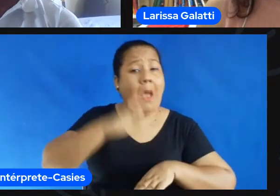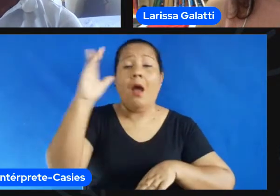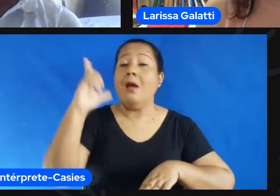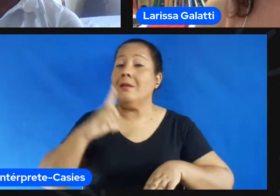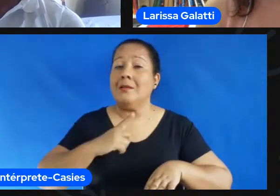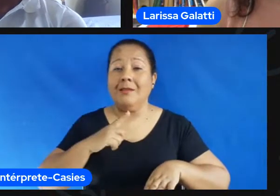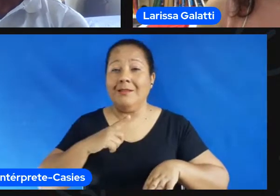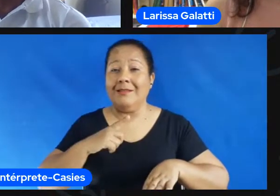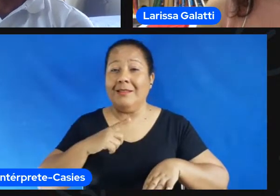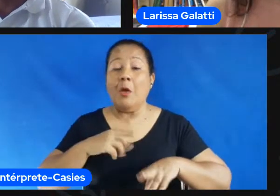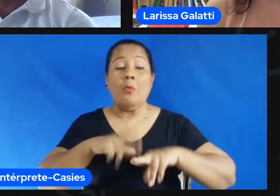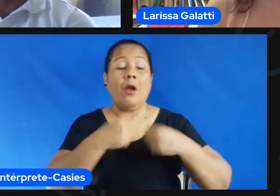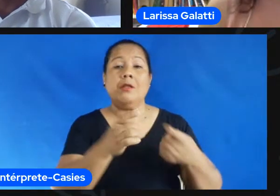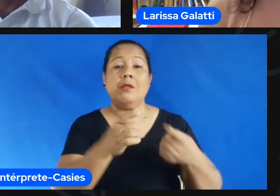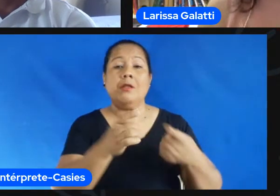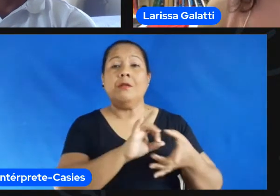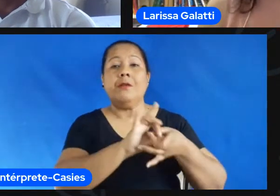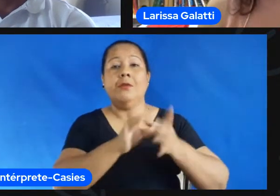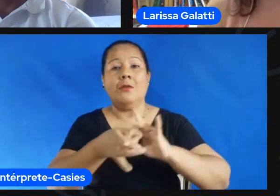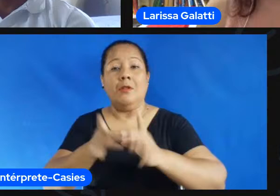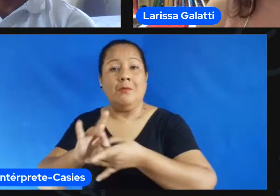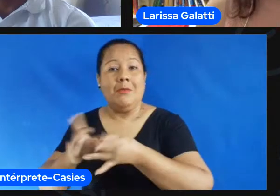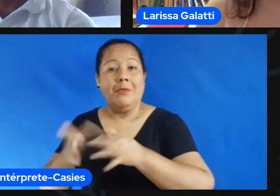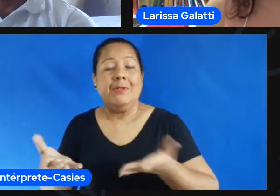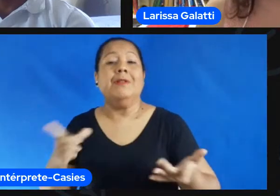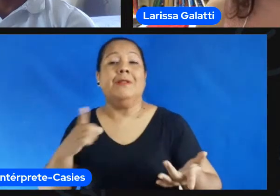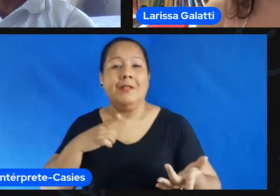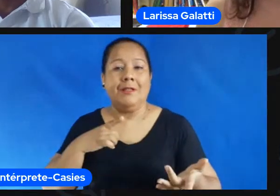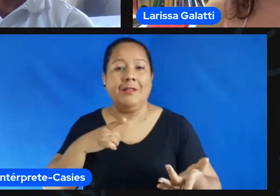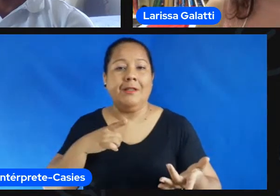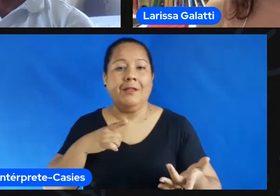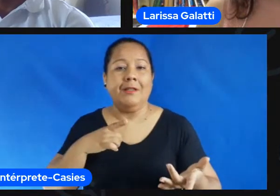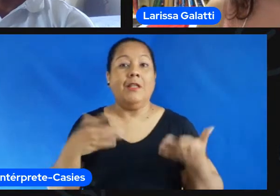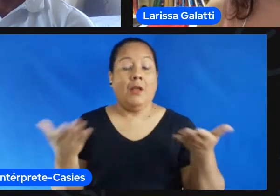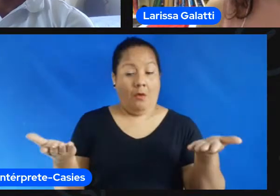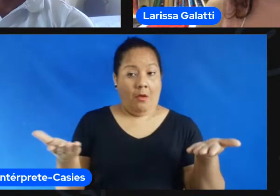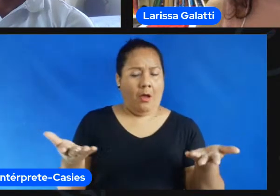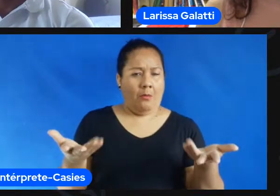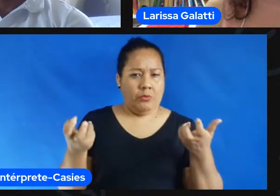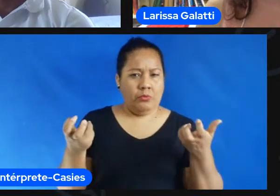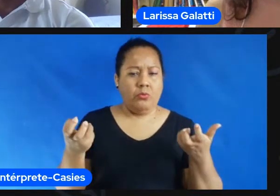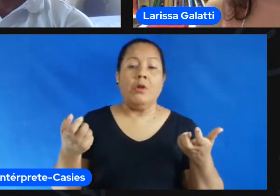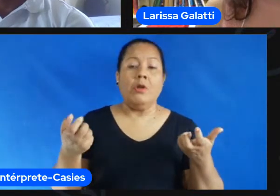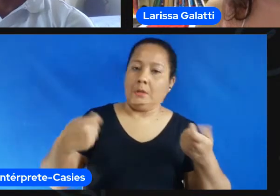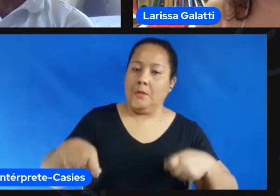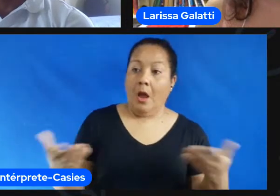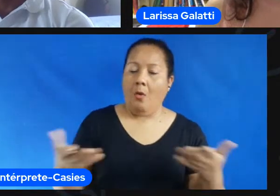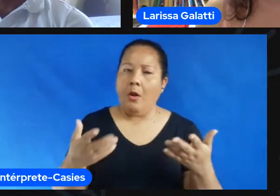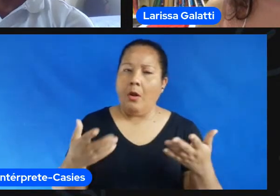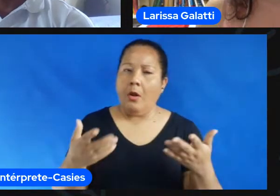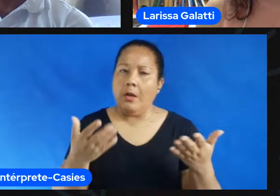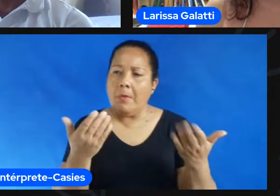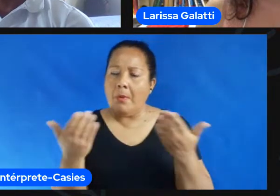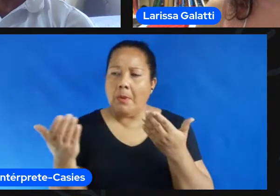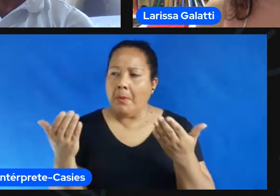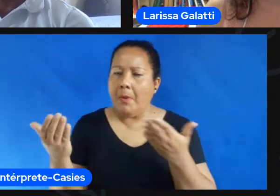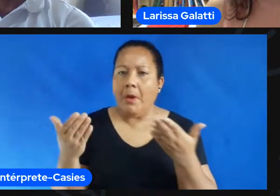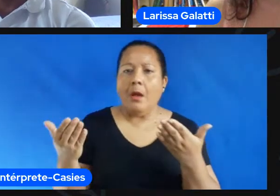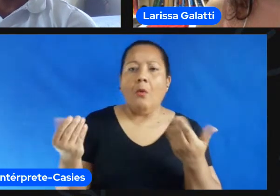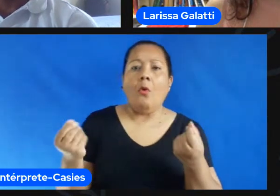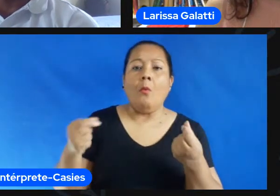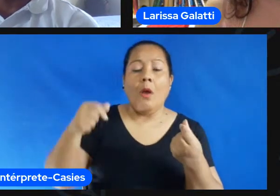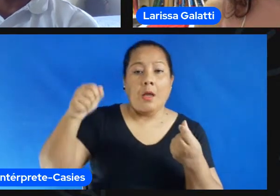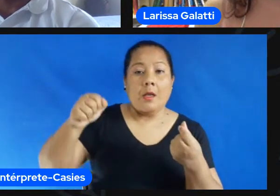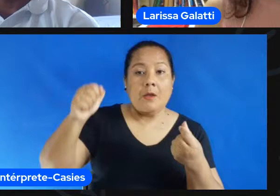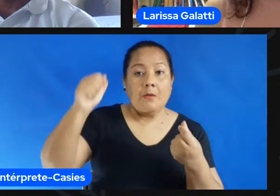torna olímpico a confederação brasileira do surf falou opa a gente precisa agora desenhar um programa que atenda os mais de 4 mil quilômetros de costa que a gente